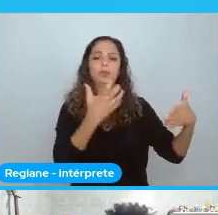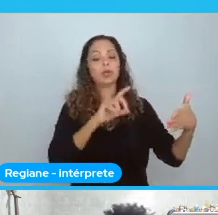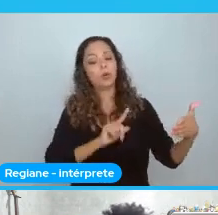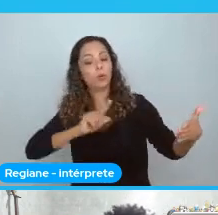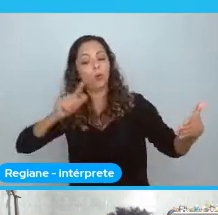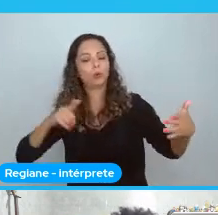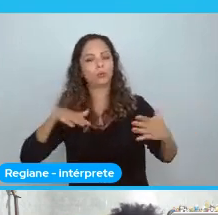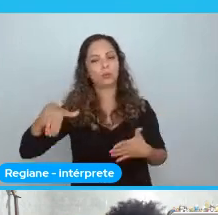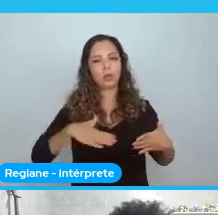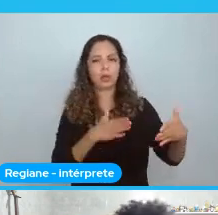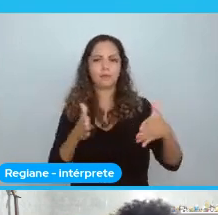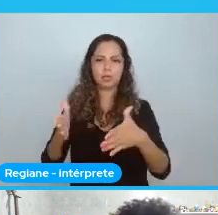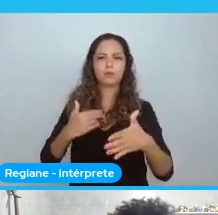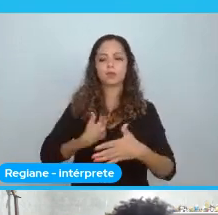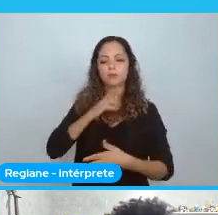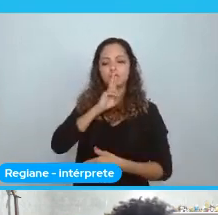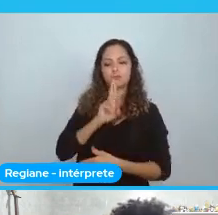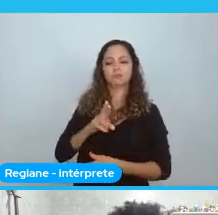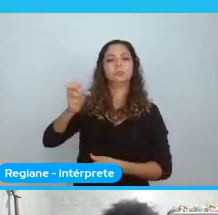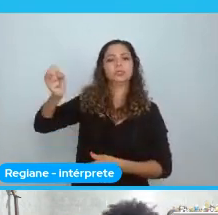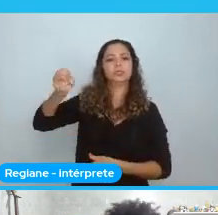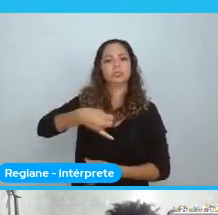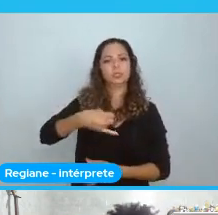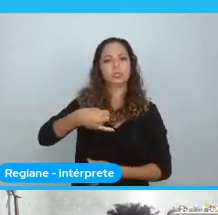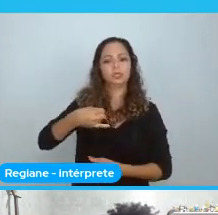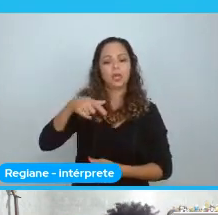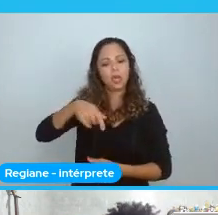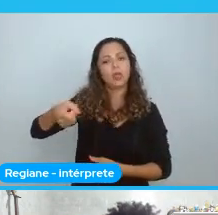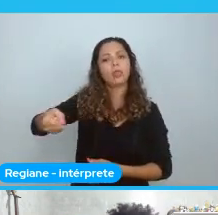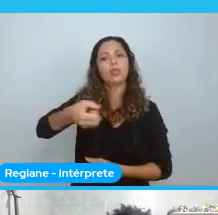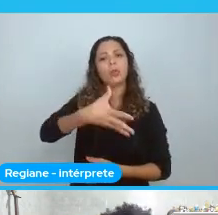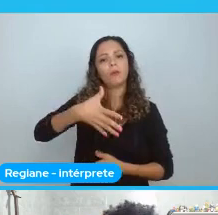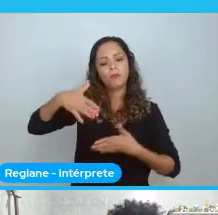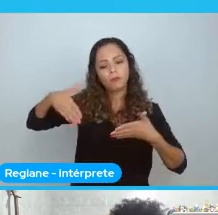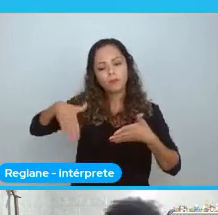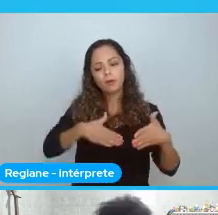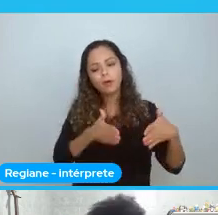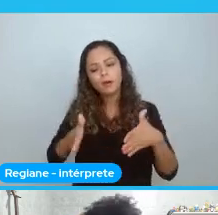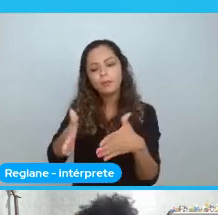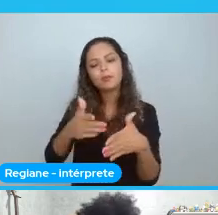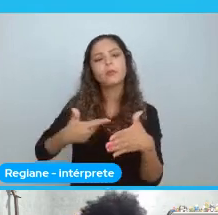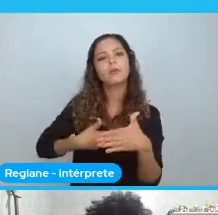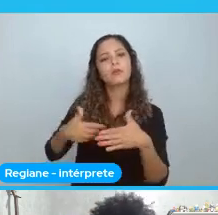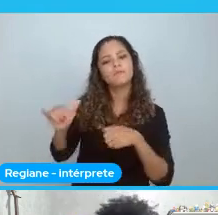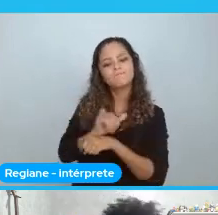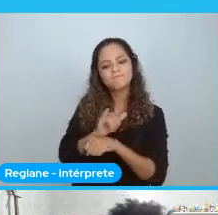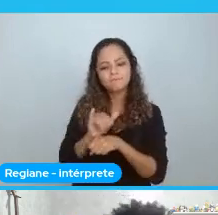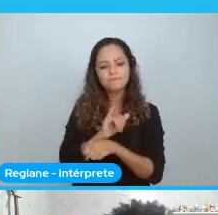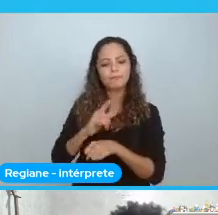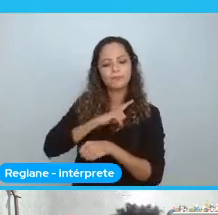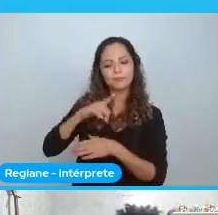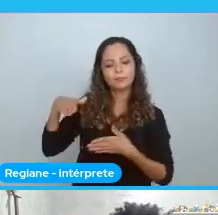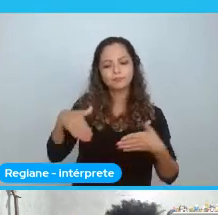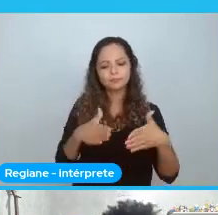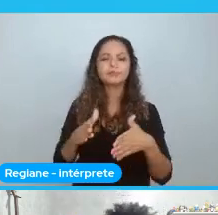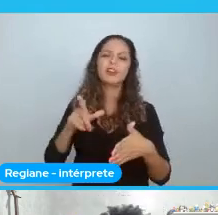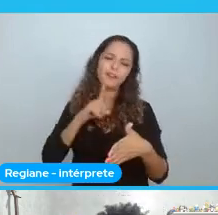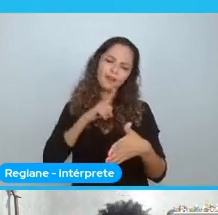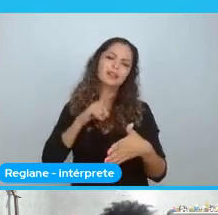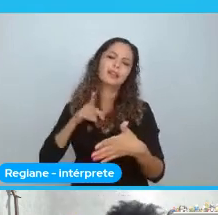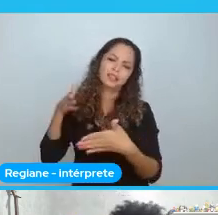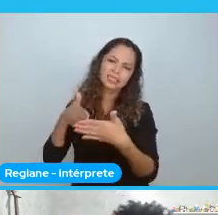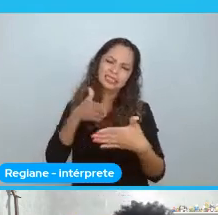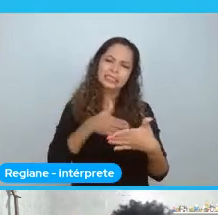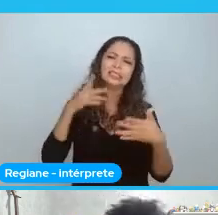coisas. você está. Esse novo caminho. Que você está trilhando. Você vai ter. Milhões de dificuldades. Mas você está ali.